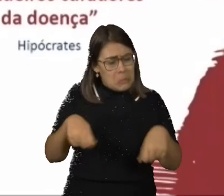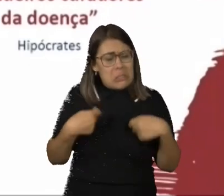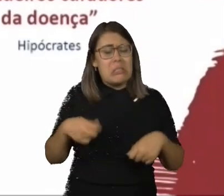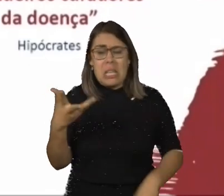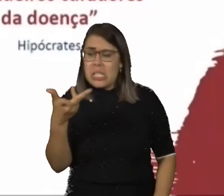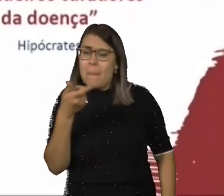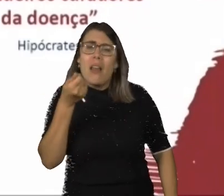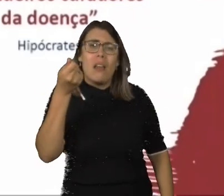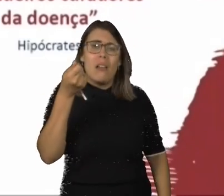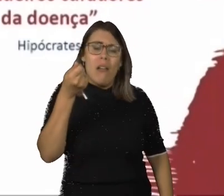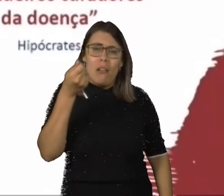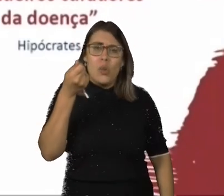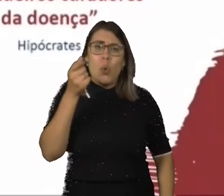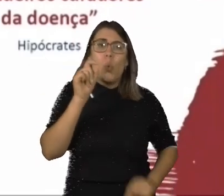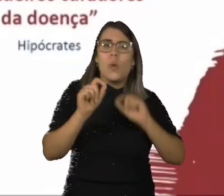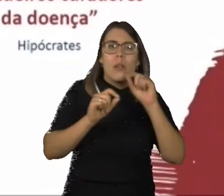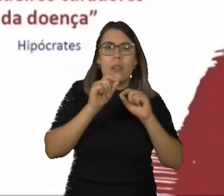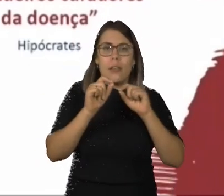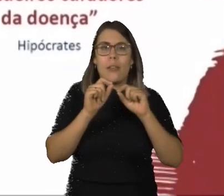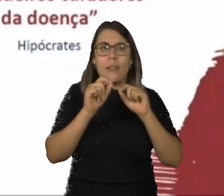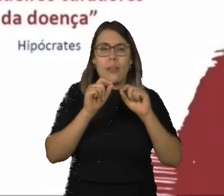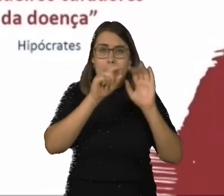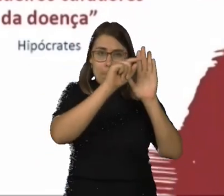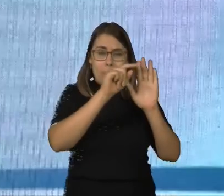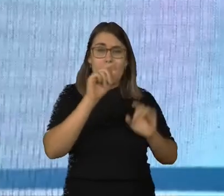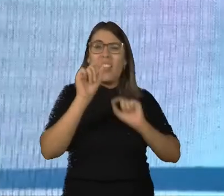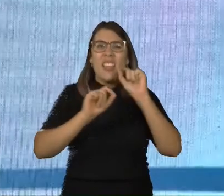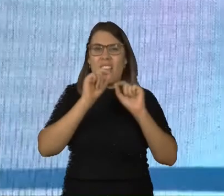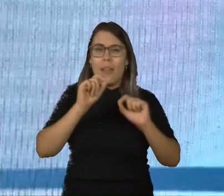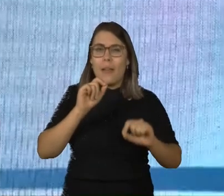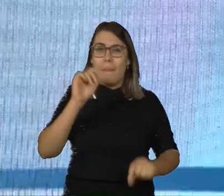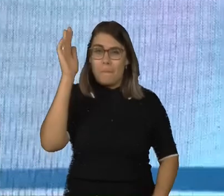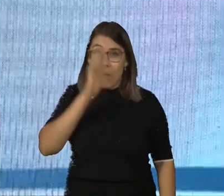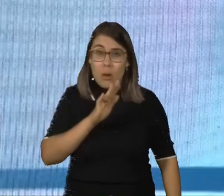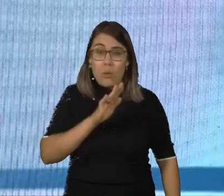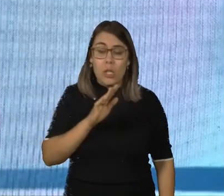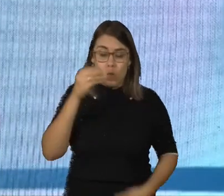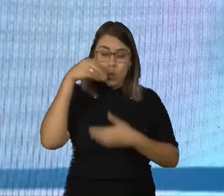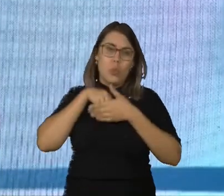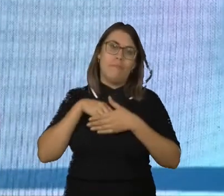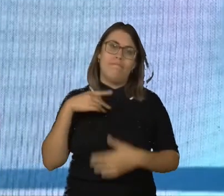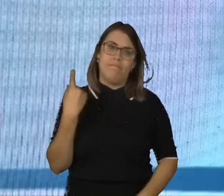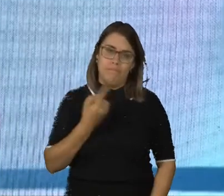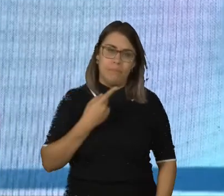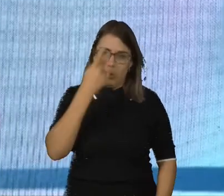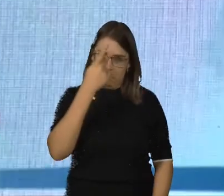mesma. Eu sempre digo, nosso pior inimigo não está nas fronteiras. Nosso pior inimigo está dentro de nós.